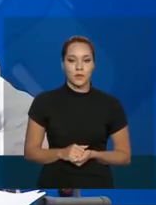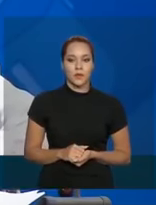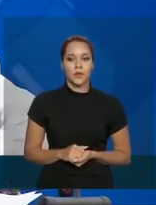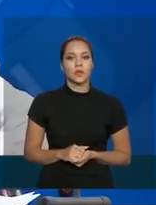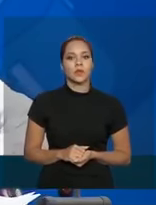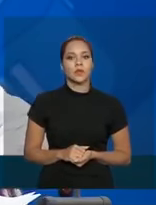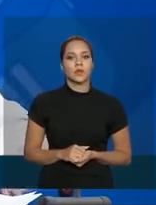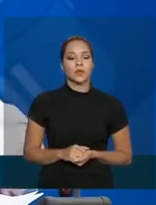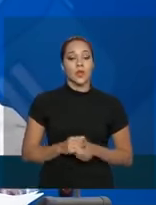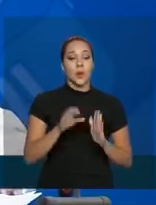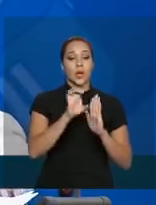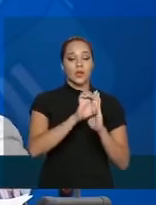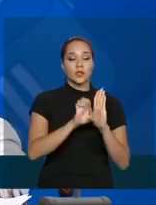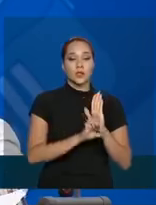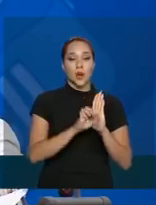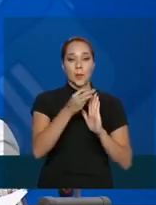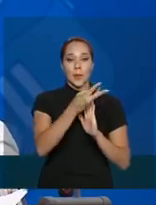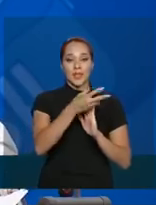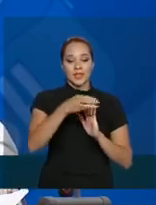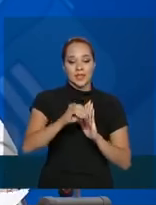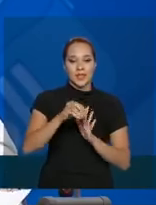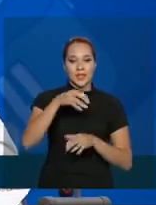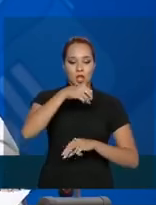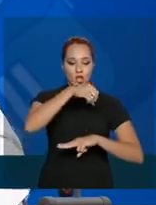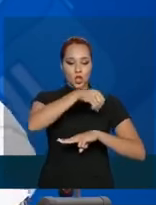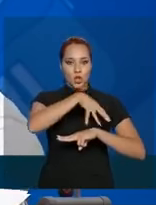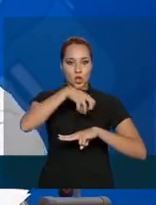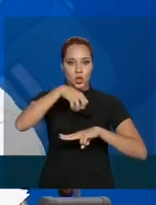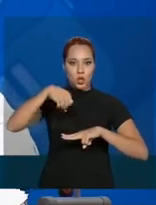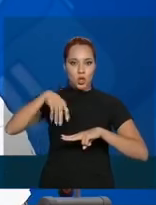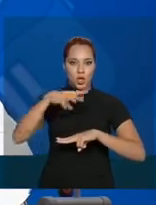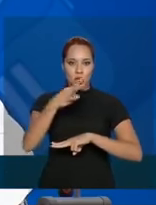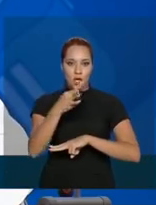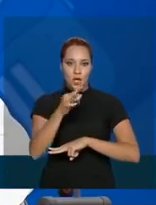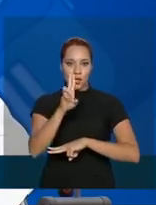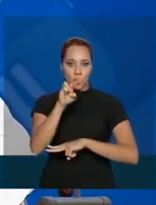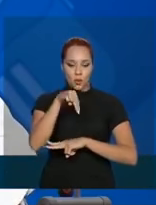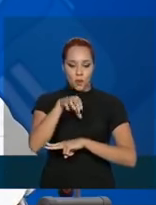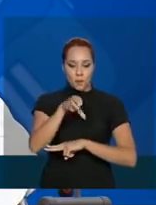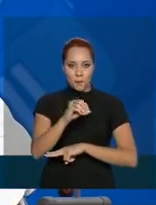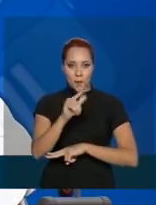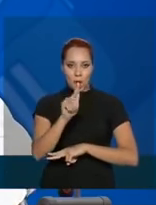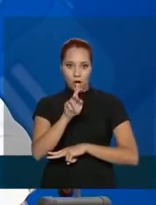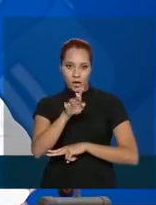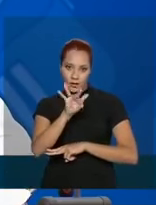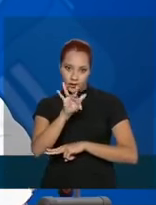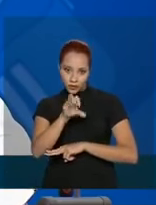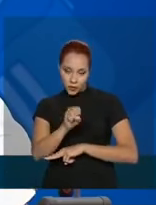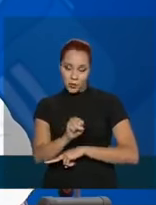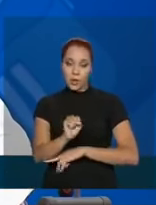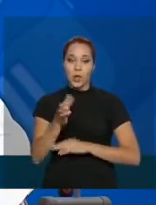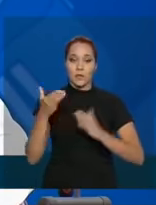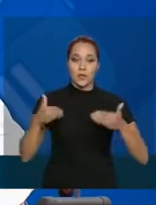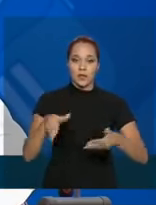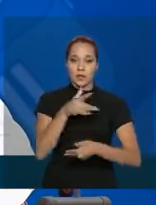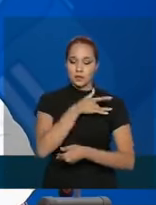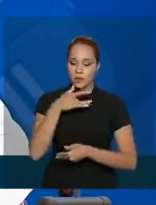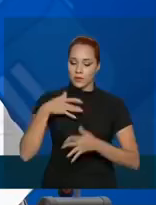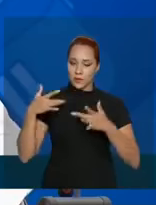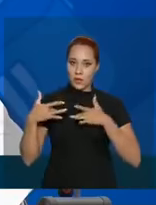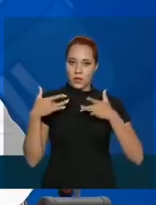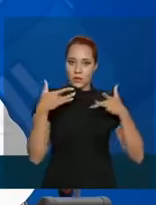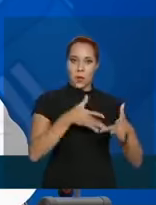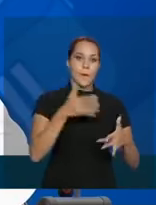Edital para 30 tomógrafos. O Ministério da Saúde recebeu uma doação dos